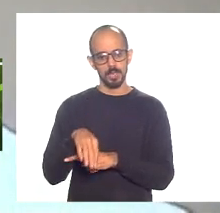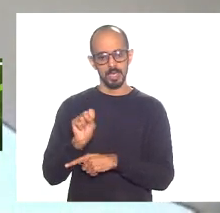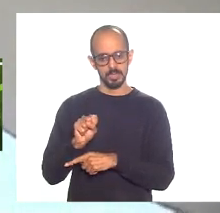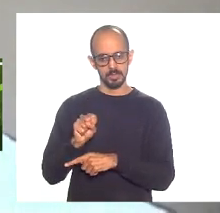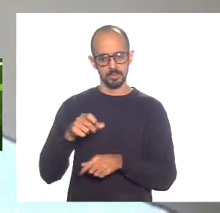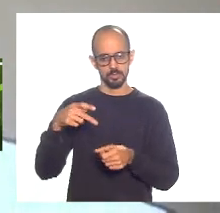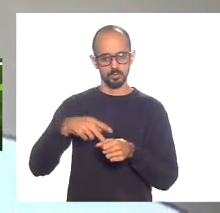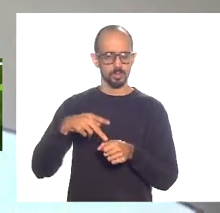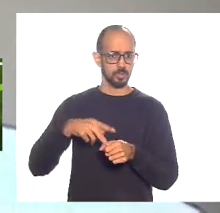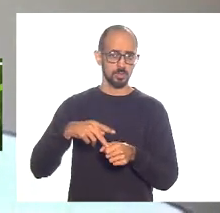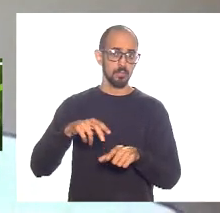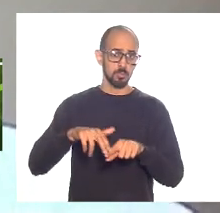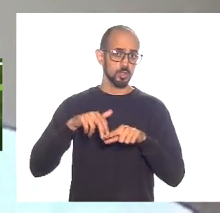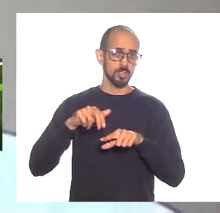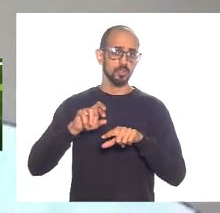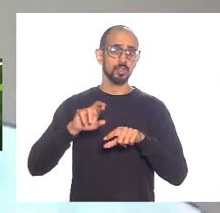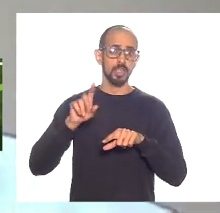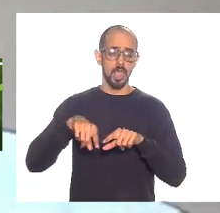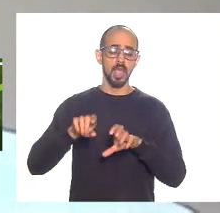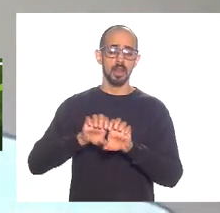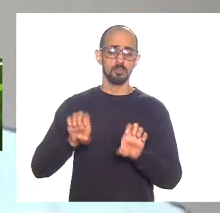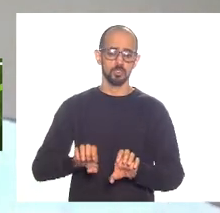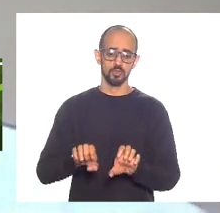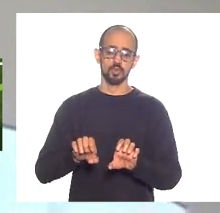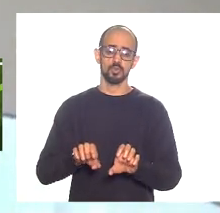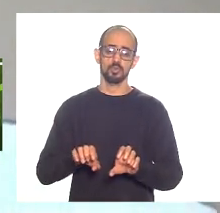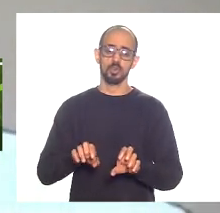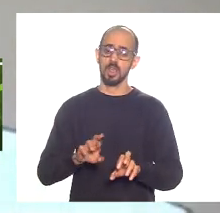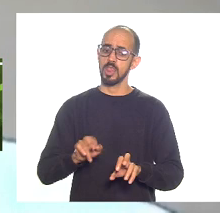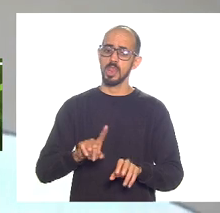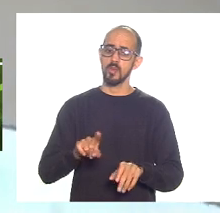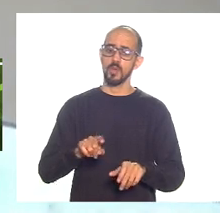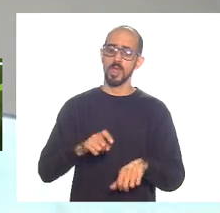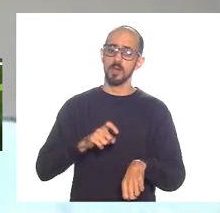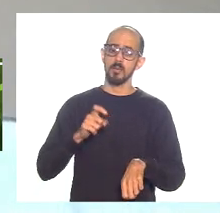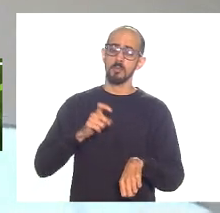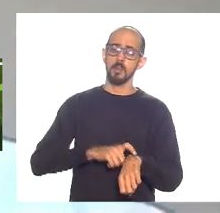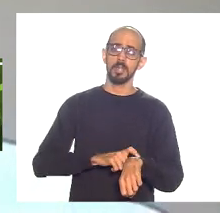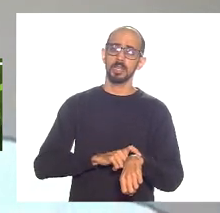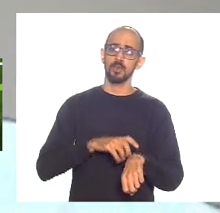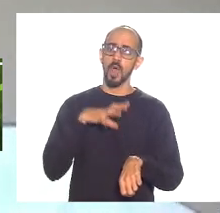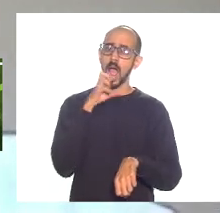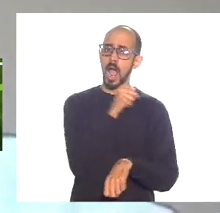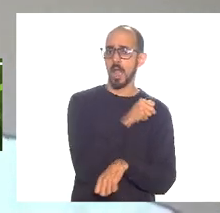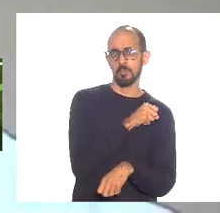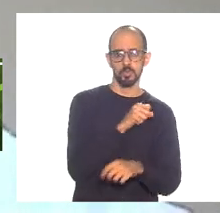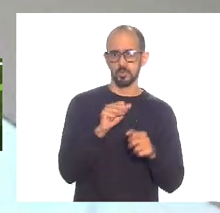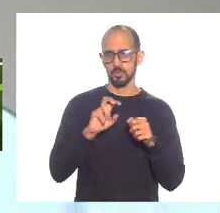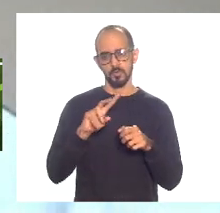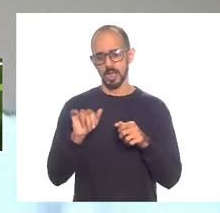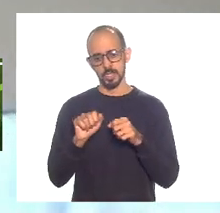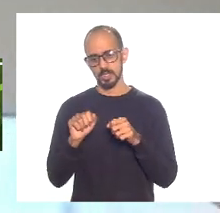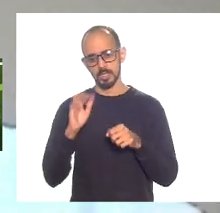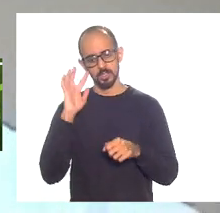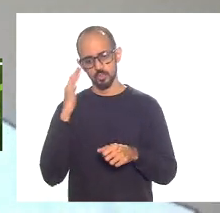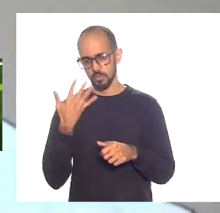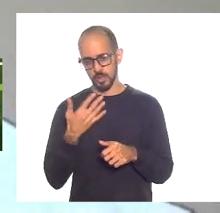por isso que ela é estrutural não é uma crise que vai ser resolvida momentaneamente com uma decisão momentânea com uma decisão meramente